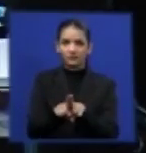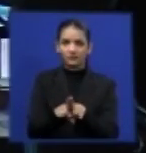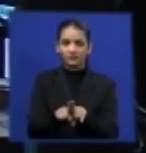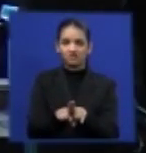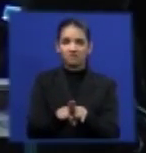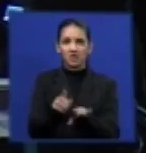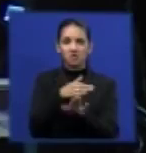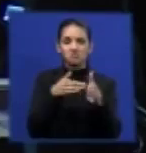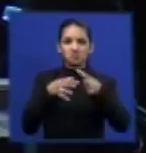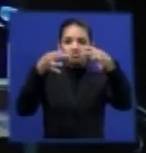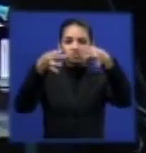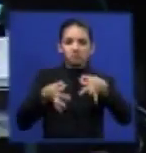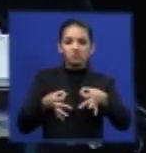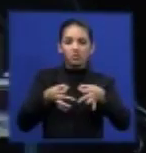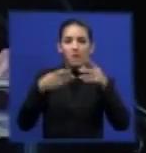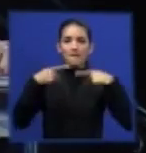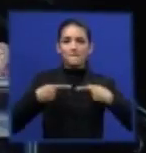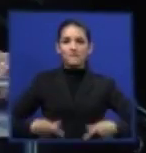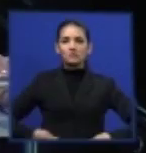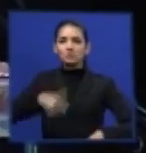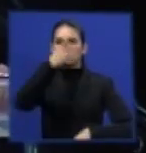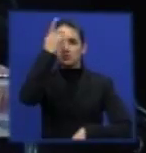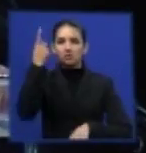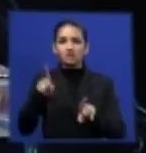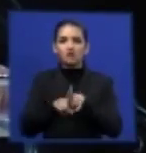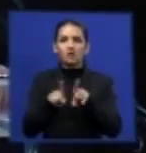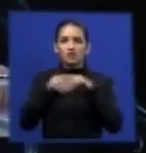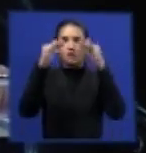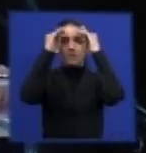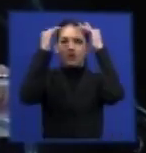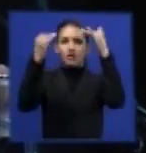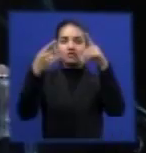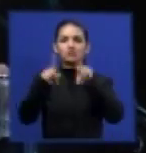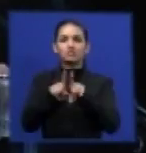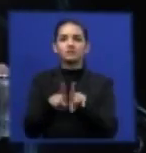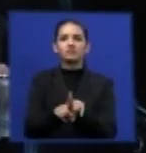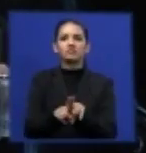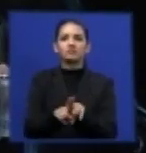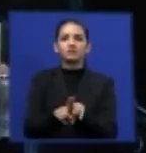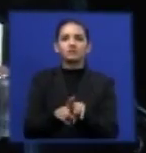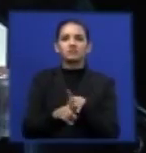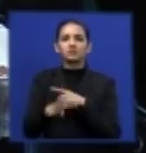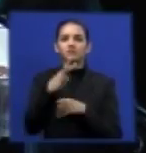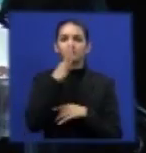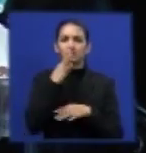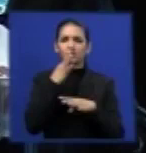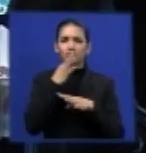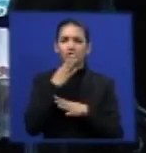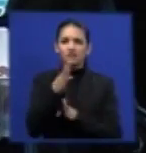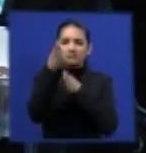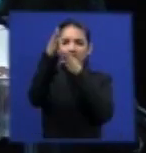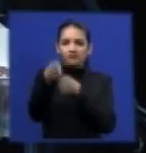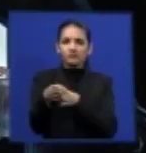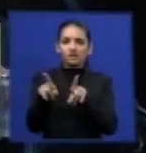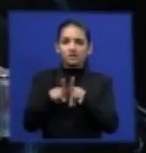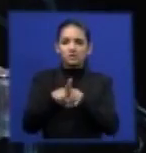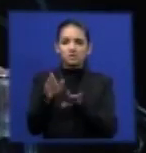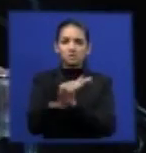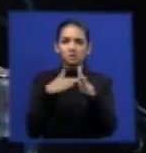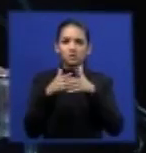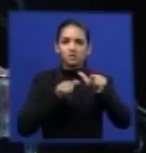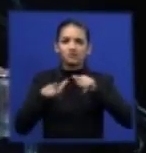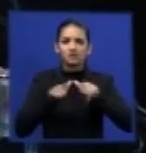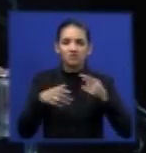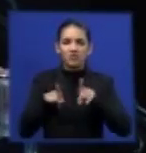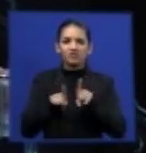dignidade, respeitando a sua conhecida lealdade em suas causas, pela sua honestidade de